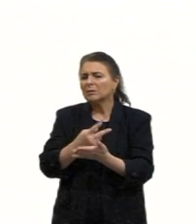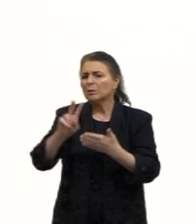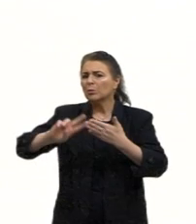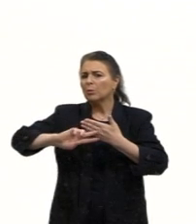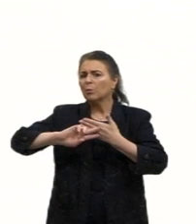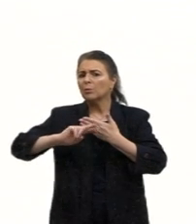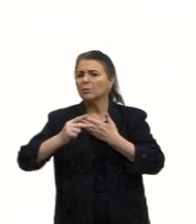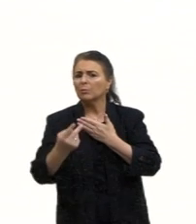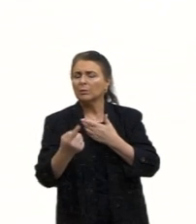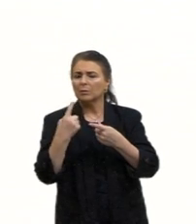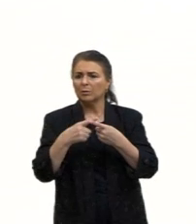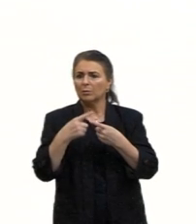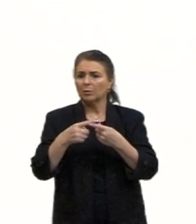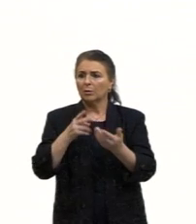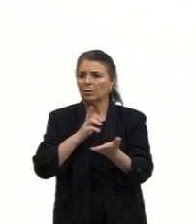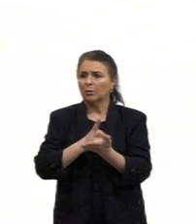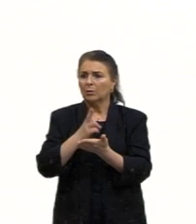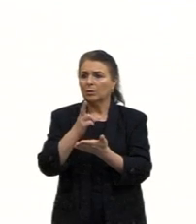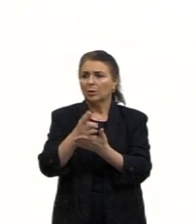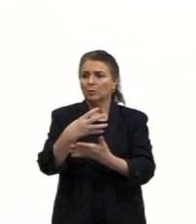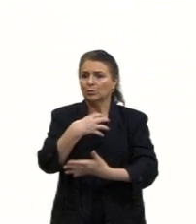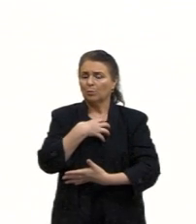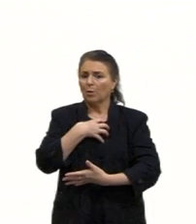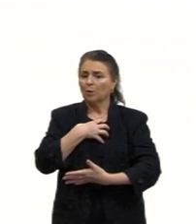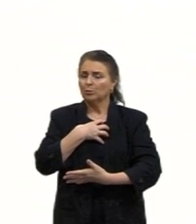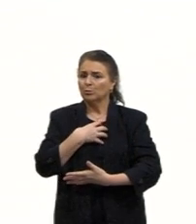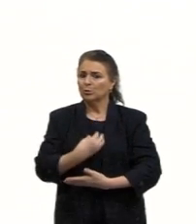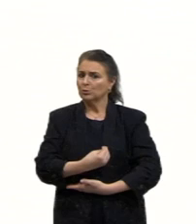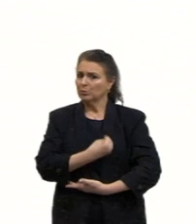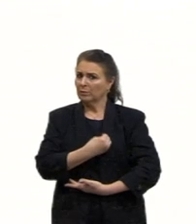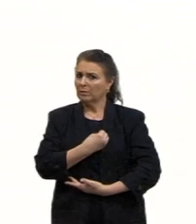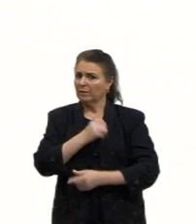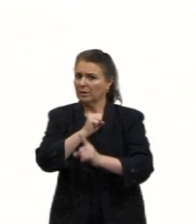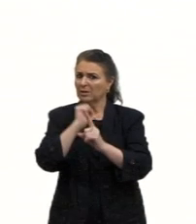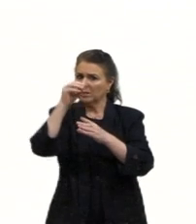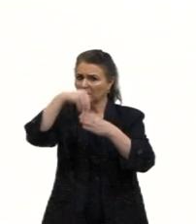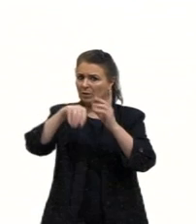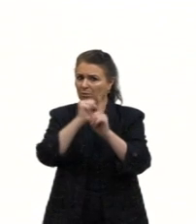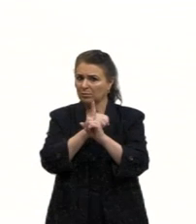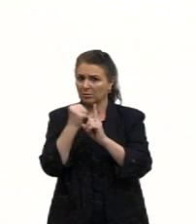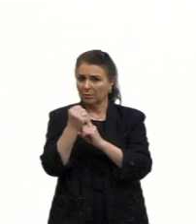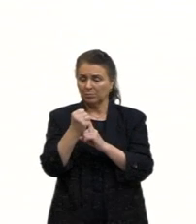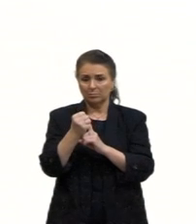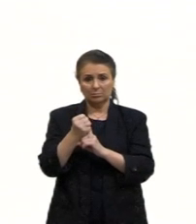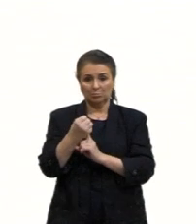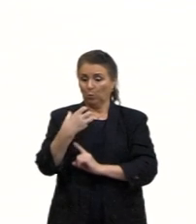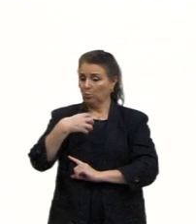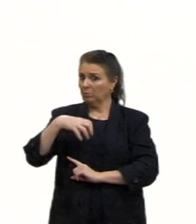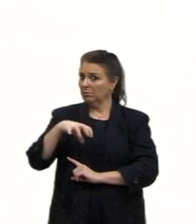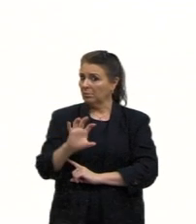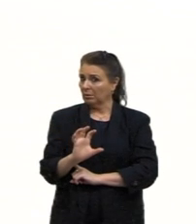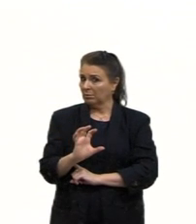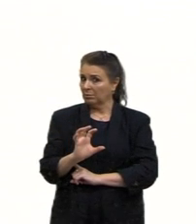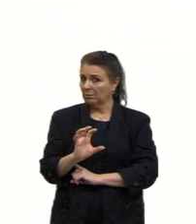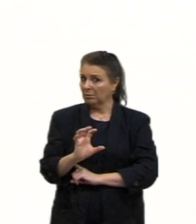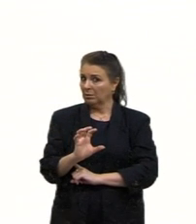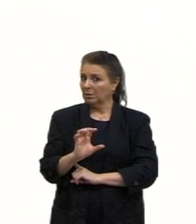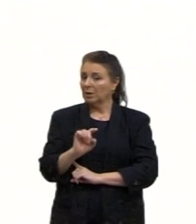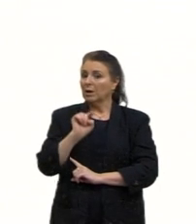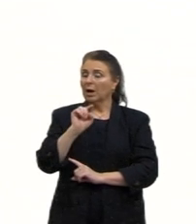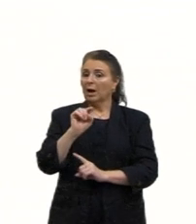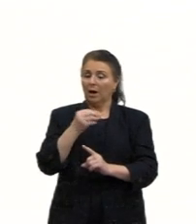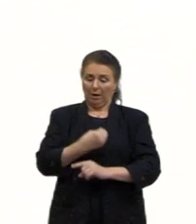A, manutenção dos modos de convívio social. Pelo contrário, ele está dizendo que os modos de convívio social, eles se